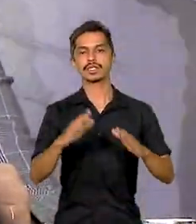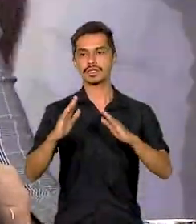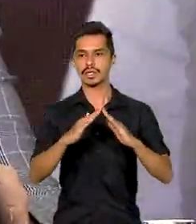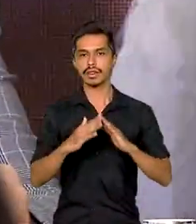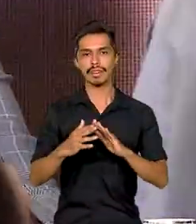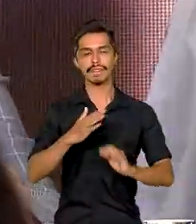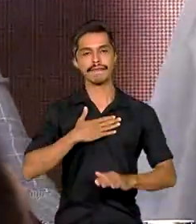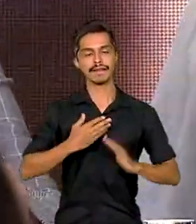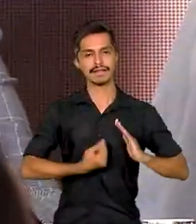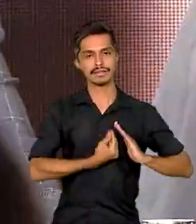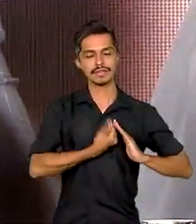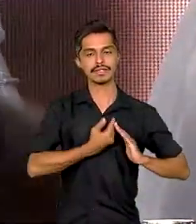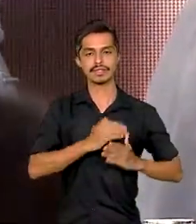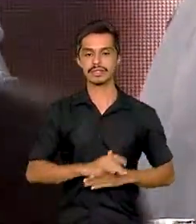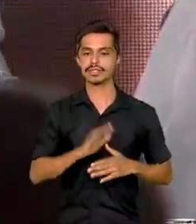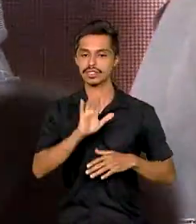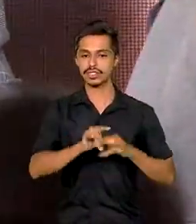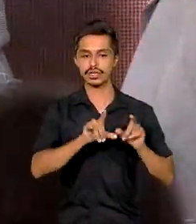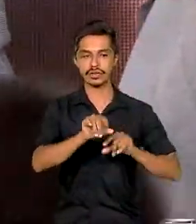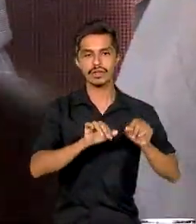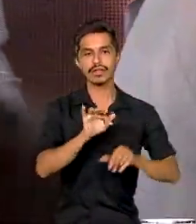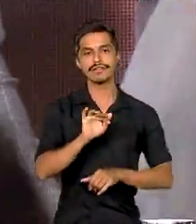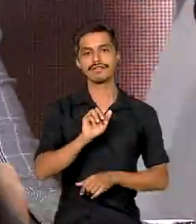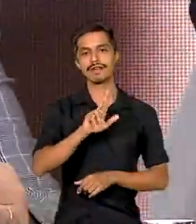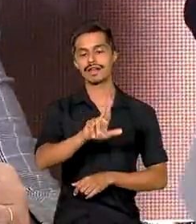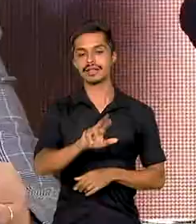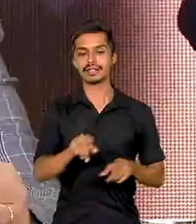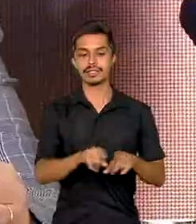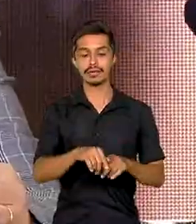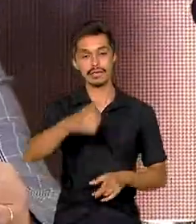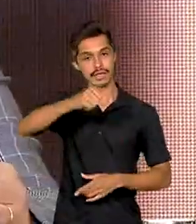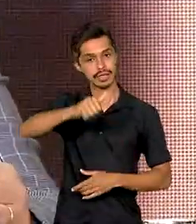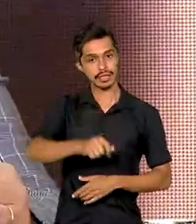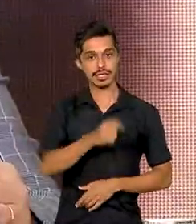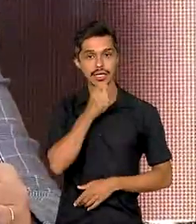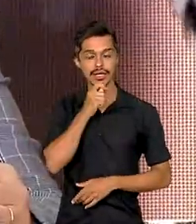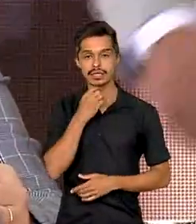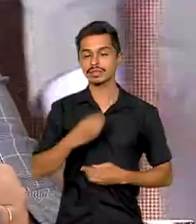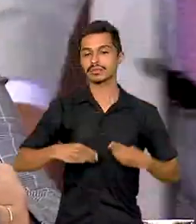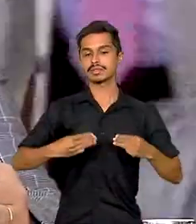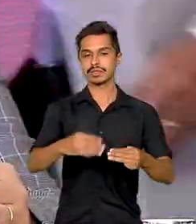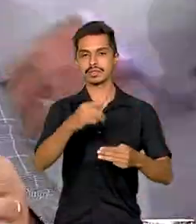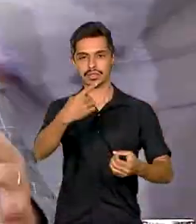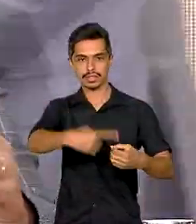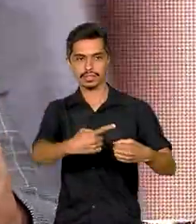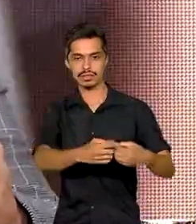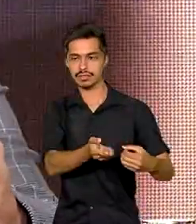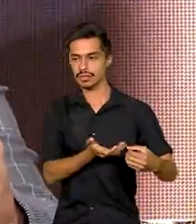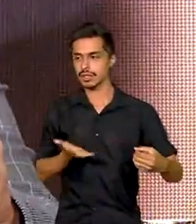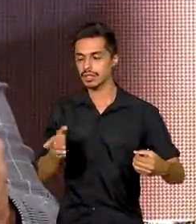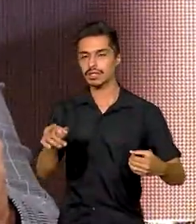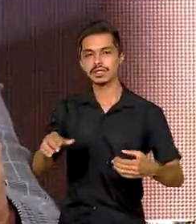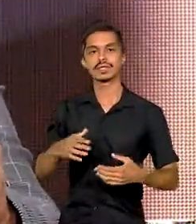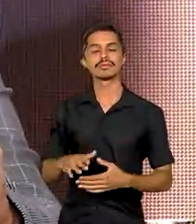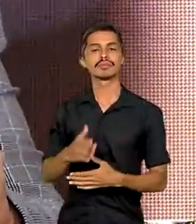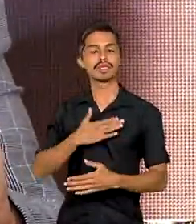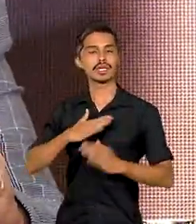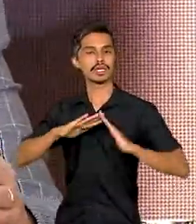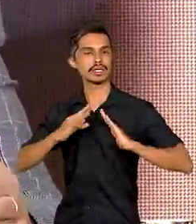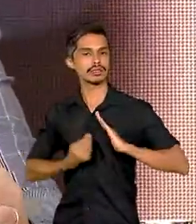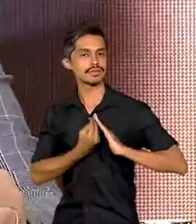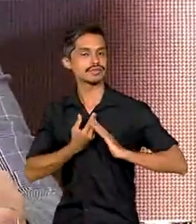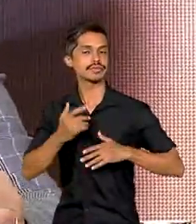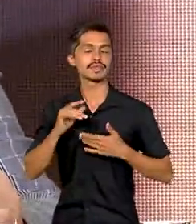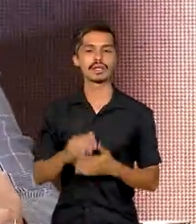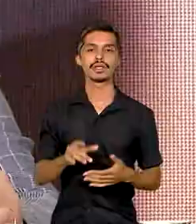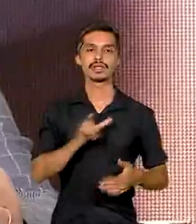selecionados pelo Minha Casa Minha Vida Fá, e do que estão em análise, ainda no Ministério das Cidades, para o Minha Casa Minha Vida Entidades, tem um potencial